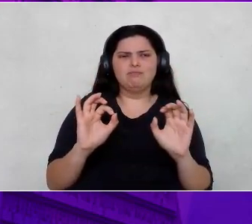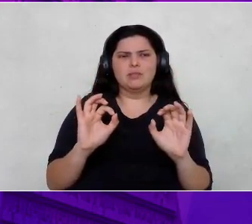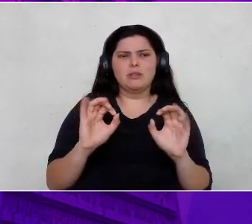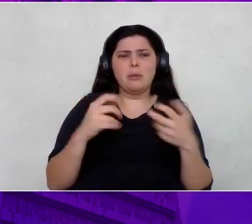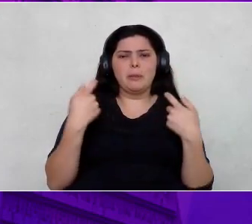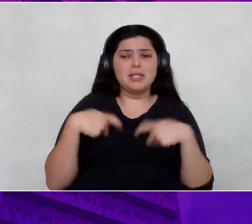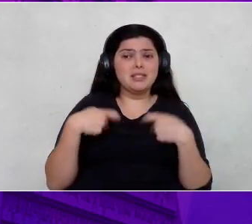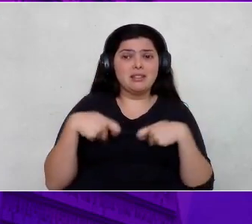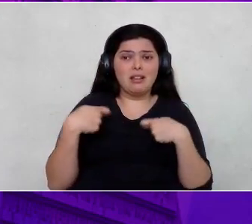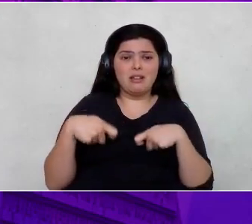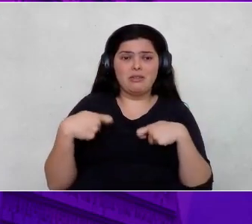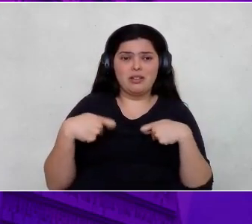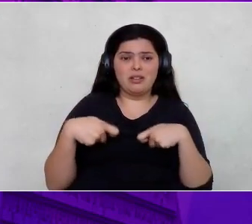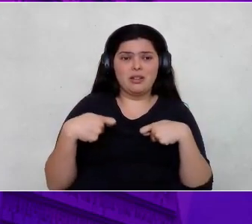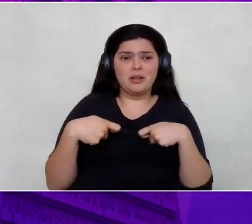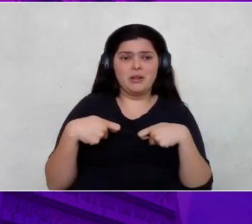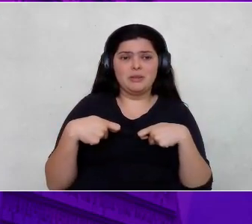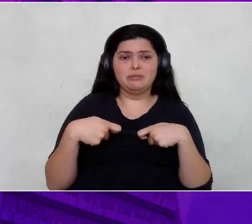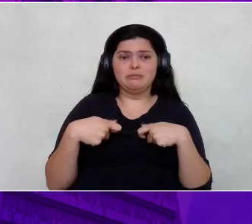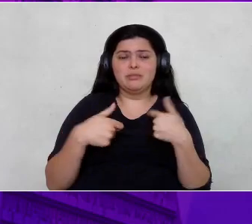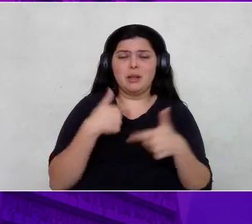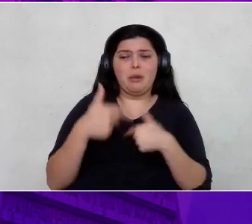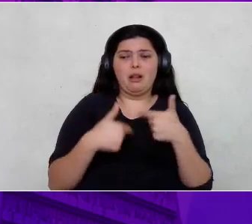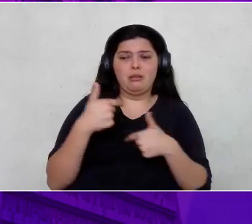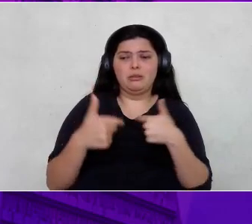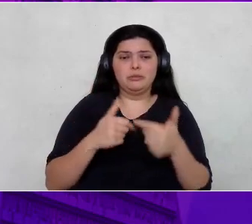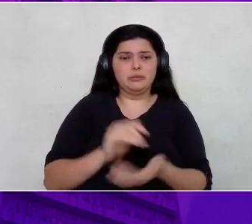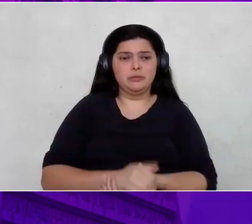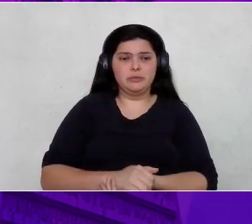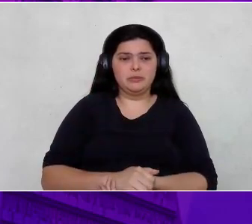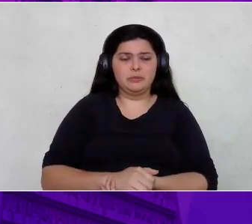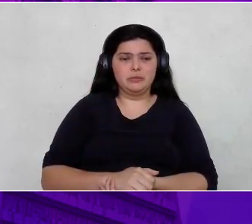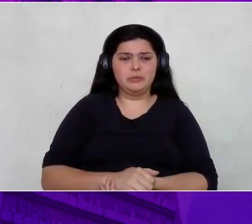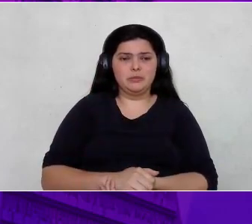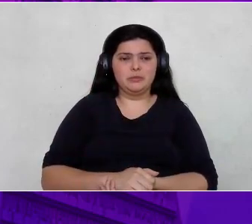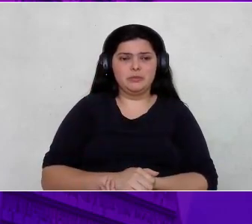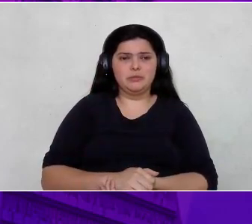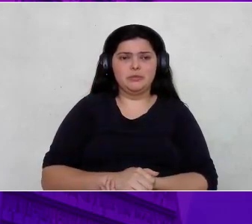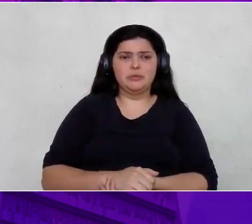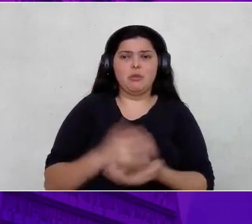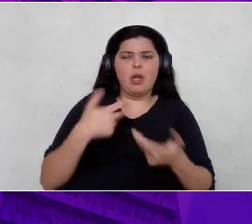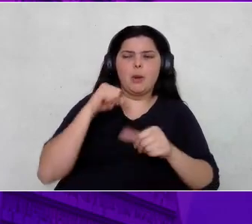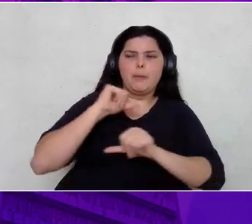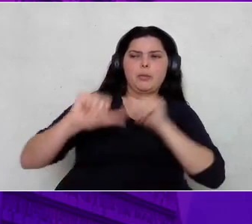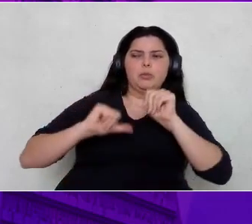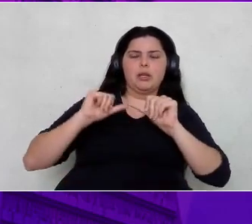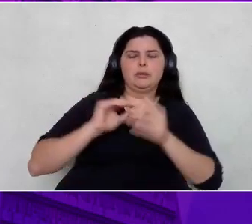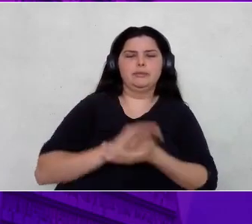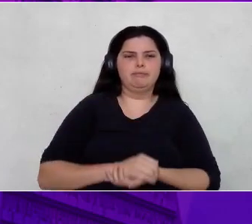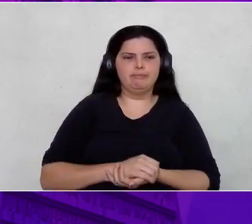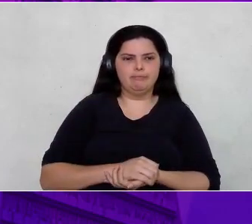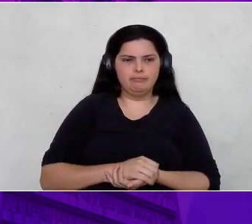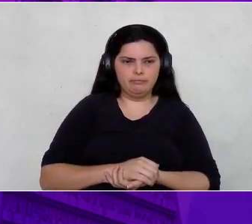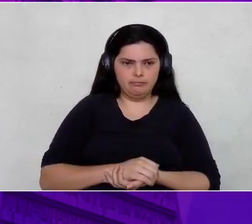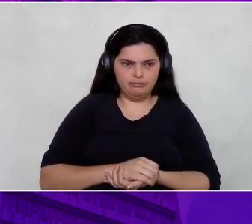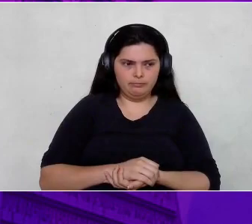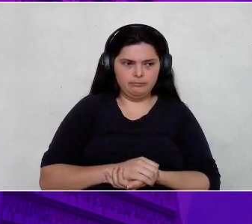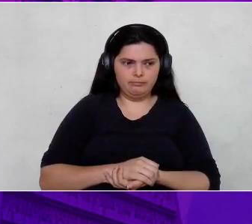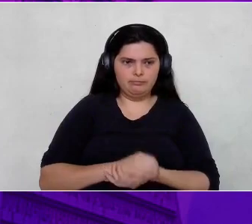pela minha situação. Eu falei, cara, eu quero mudar isso. Mas eu era muita teoria.